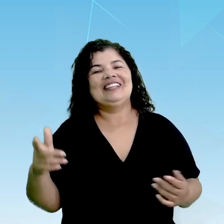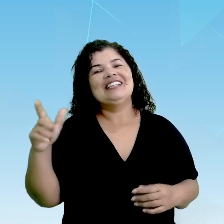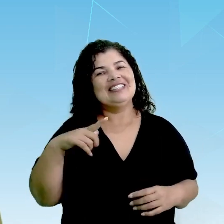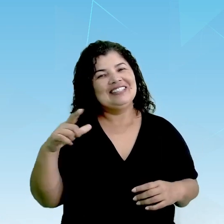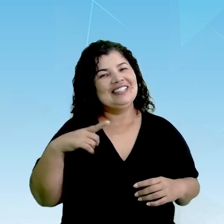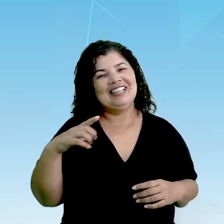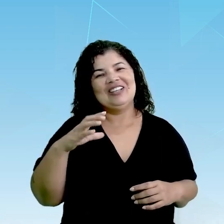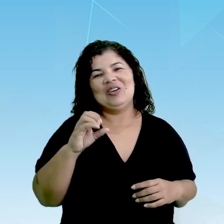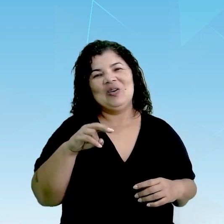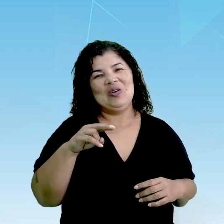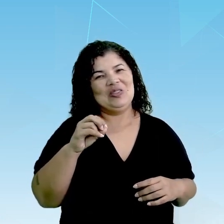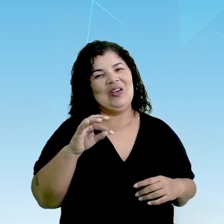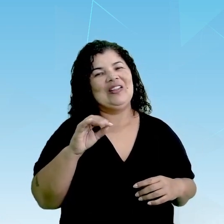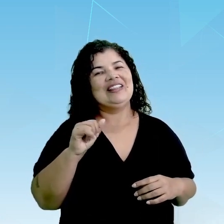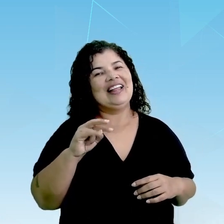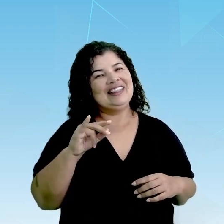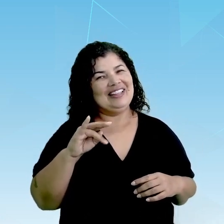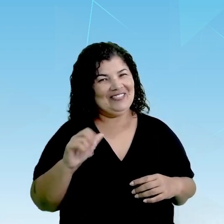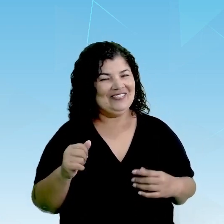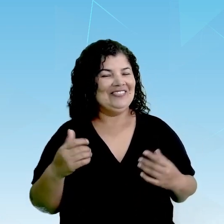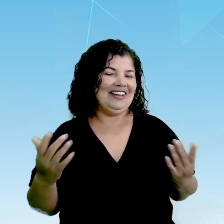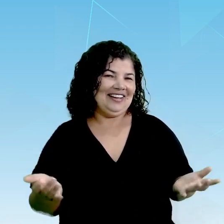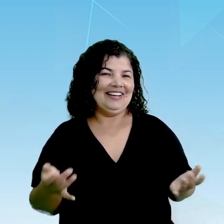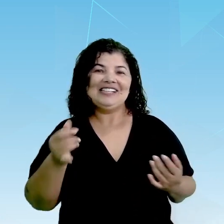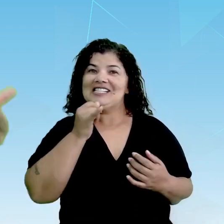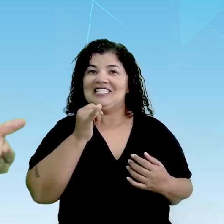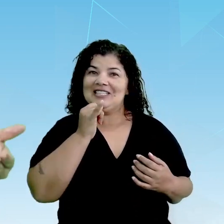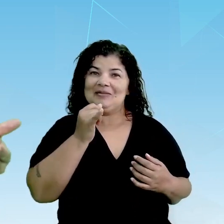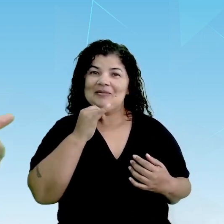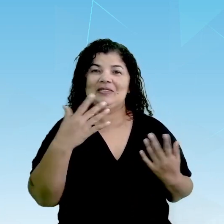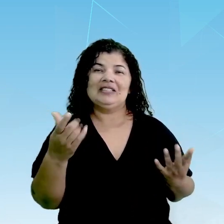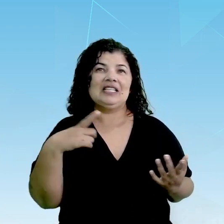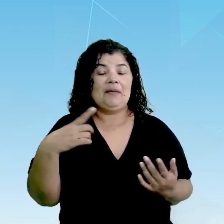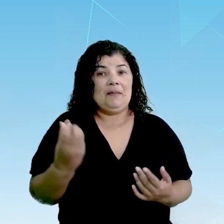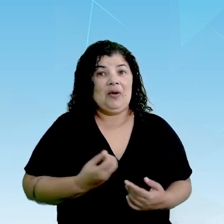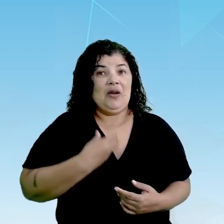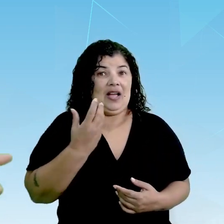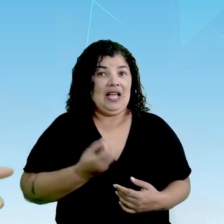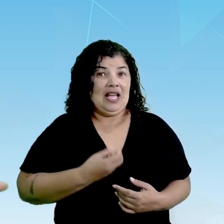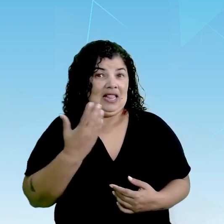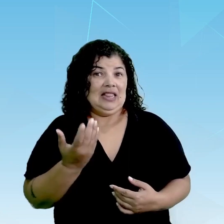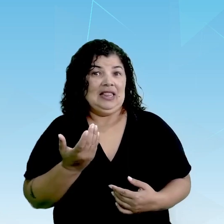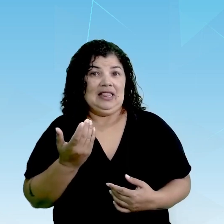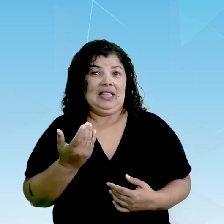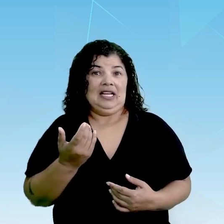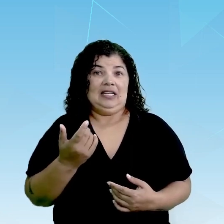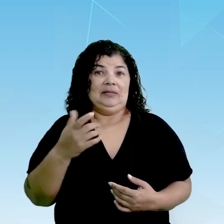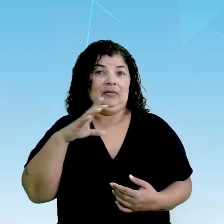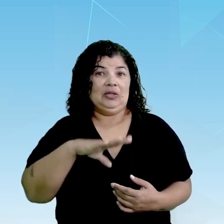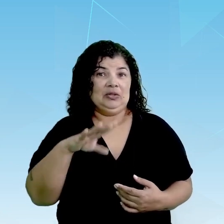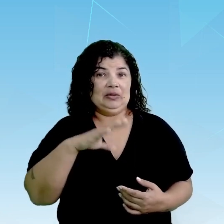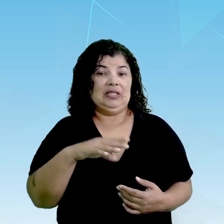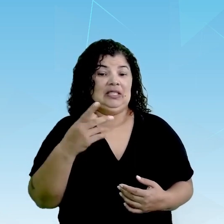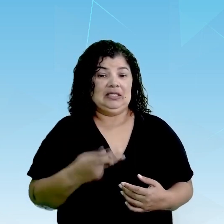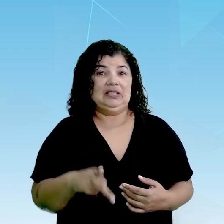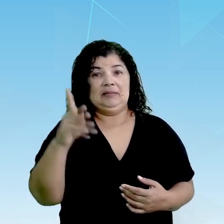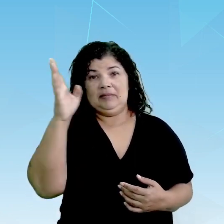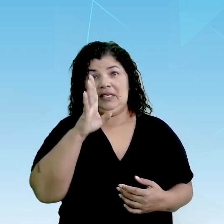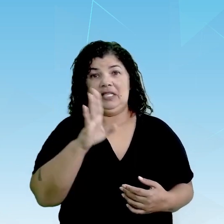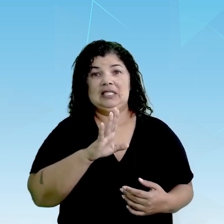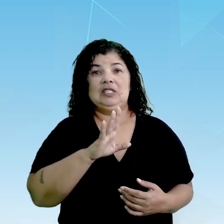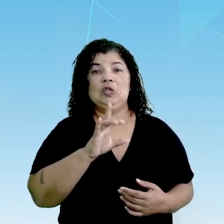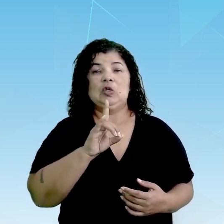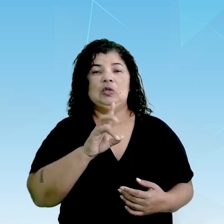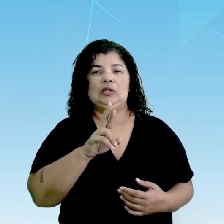conotativa. Por exemplo, há um poeta em língua portuguesa, brasileiro, Carlos